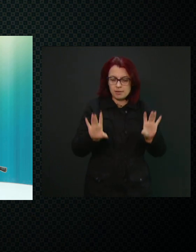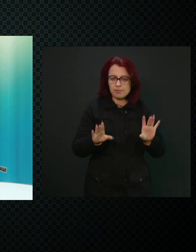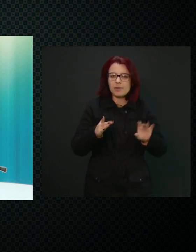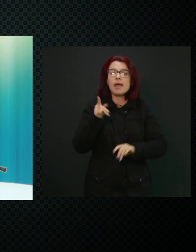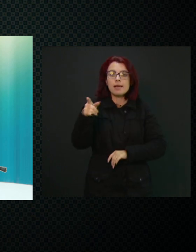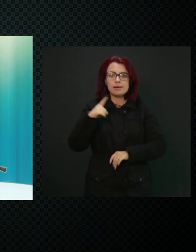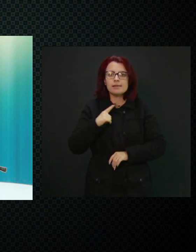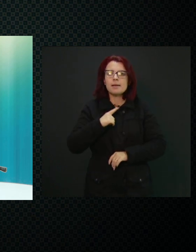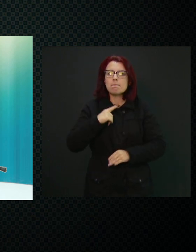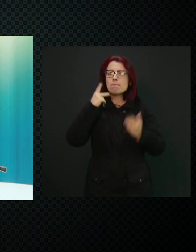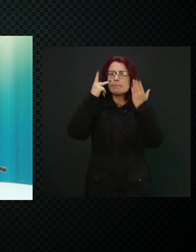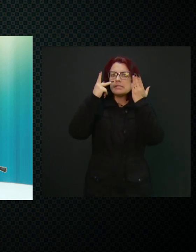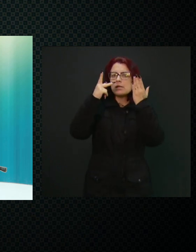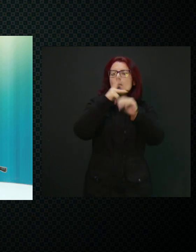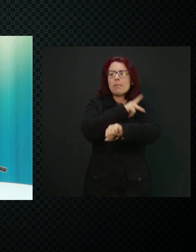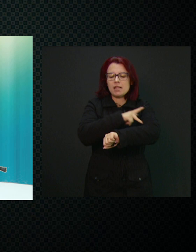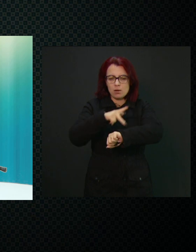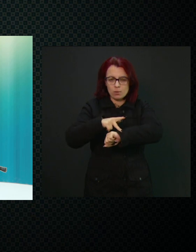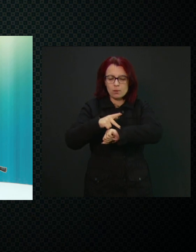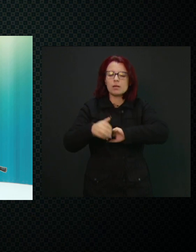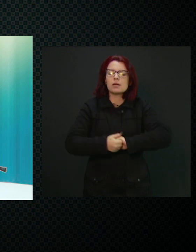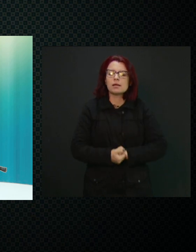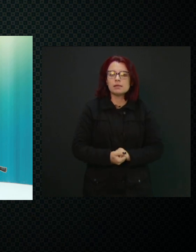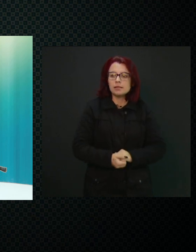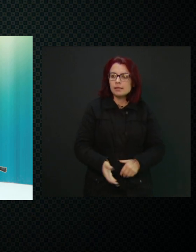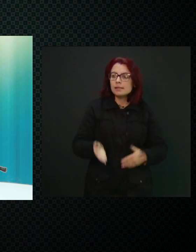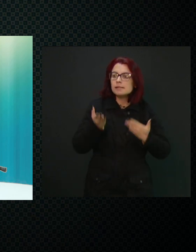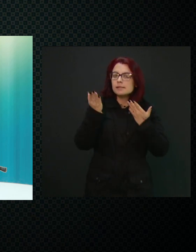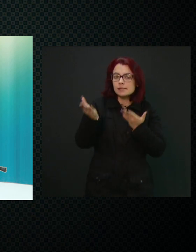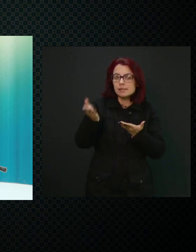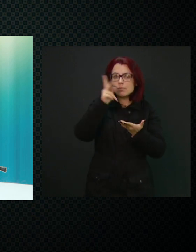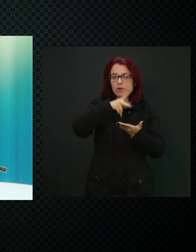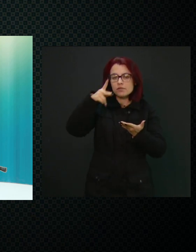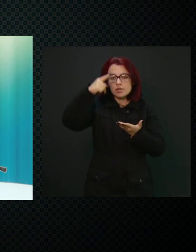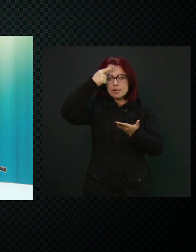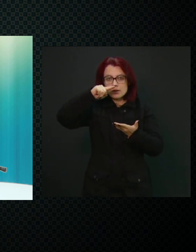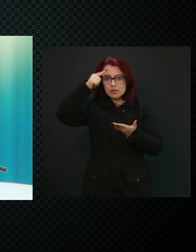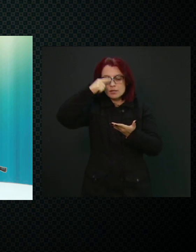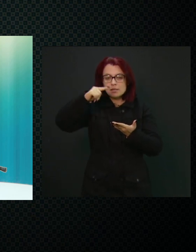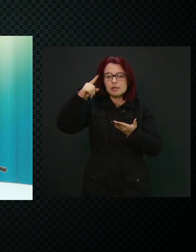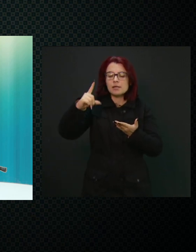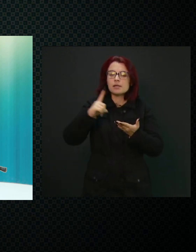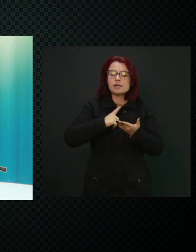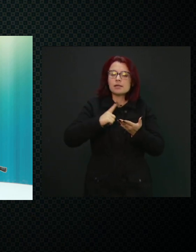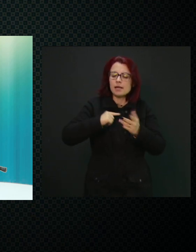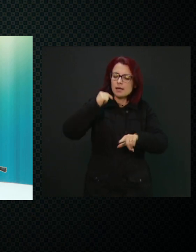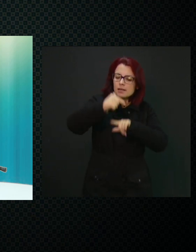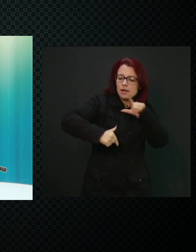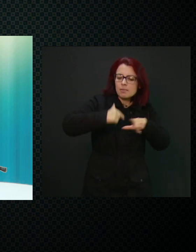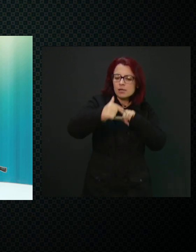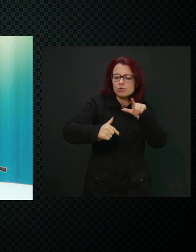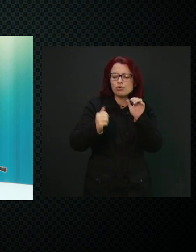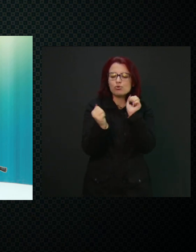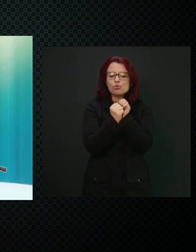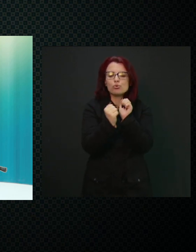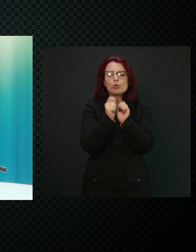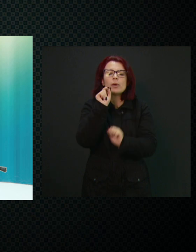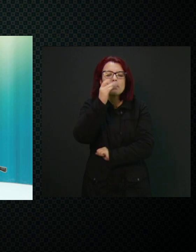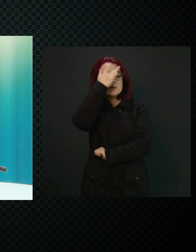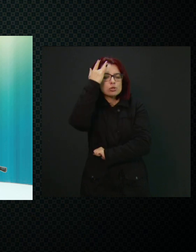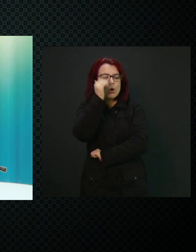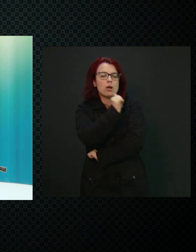e a professora Carolina, ela atua com estudantes surdocegos, com